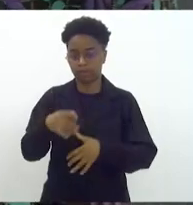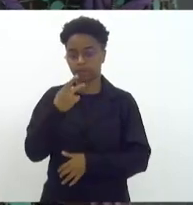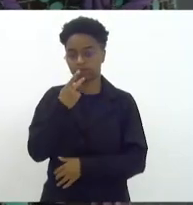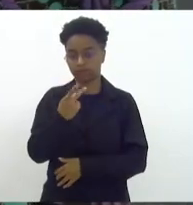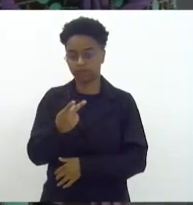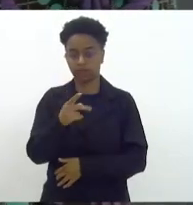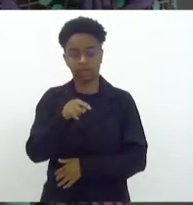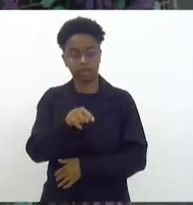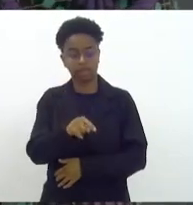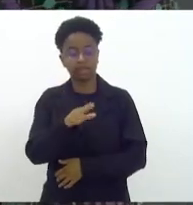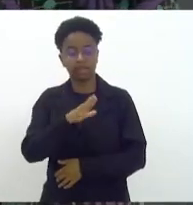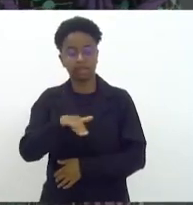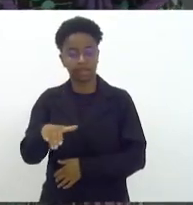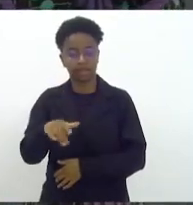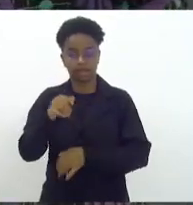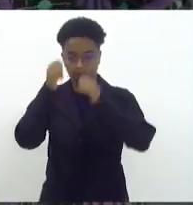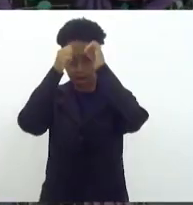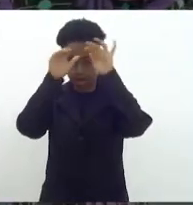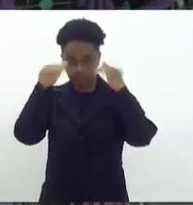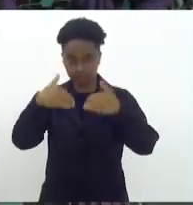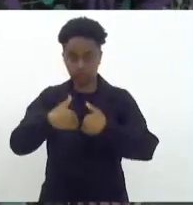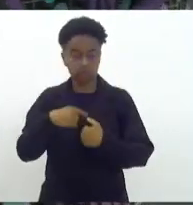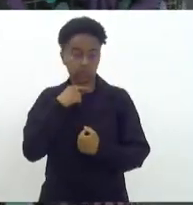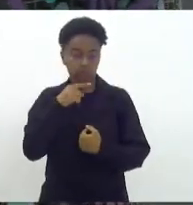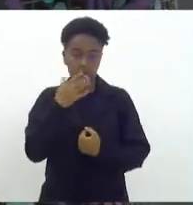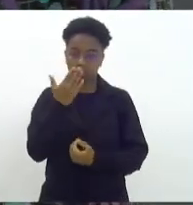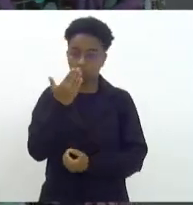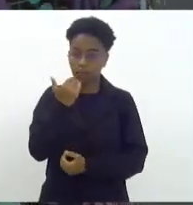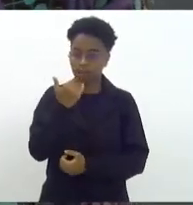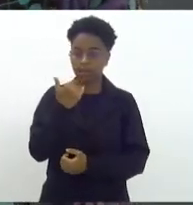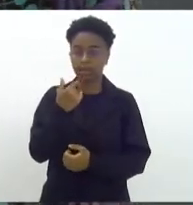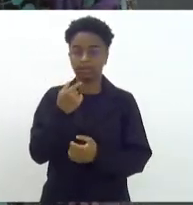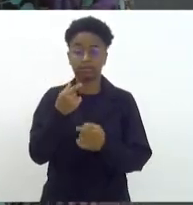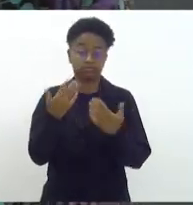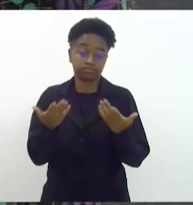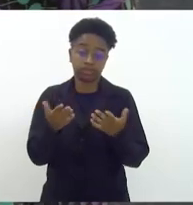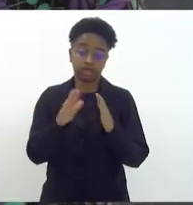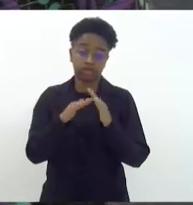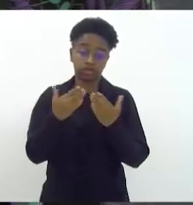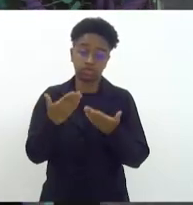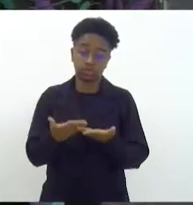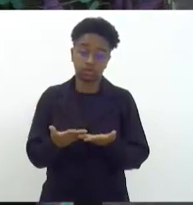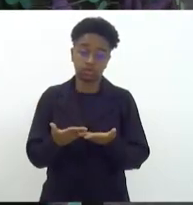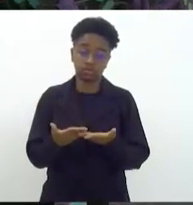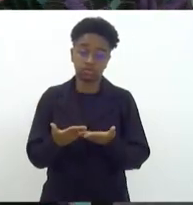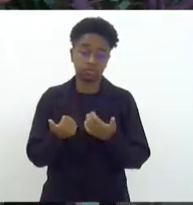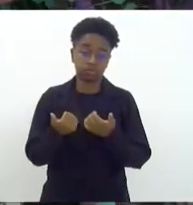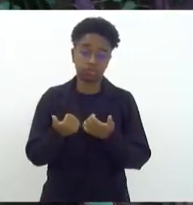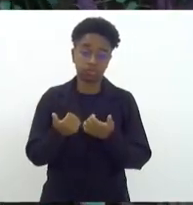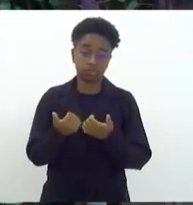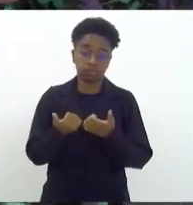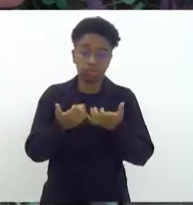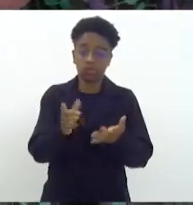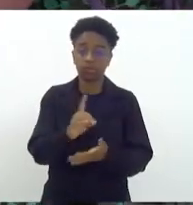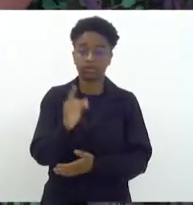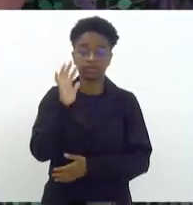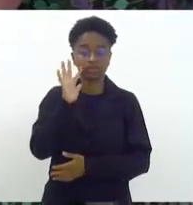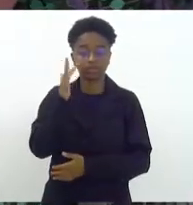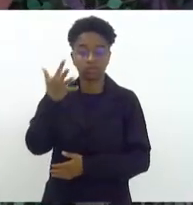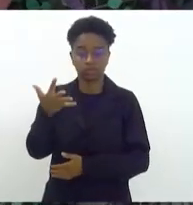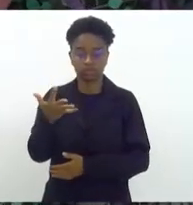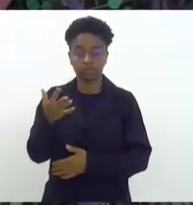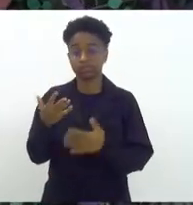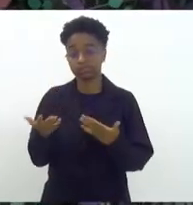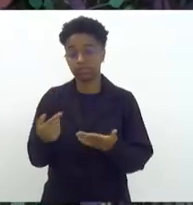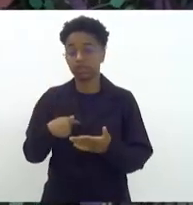essa criança com autismo não está conseguindo se alimentar e simplesmente a rede municipal de ensino não dá uma solução. E aí eu falo qual é o